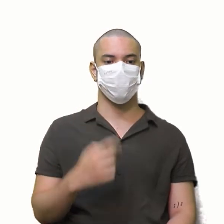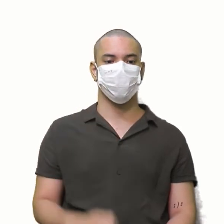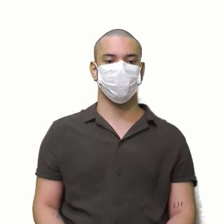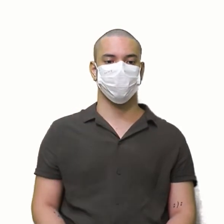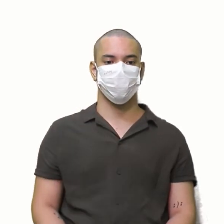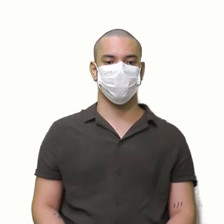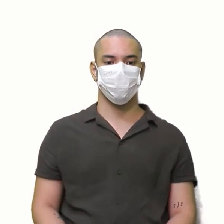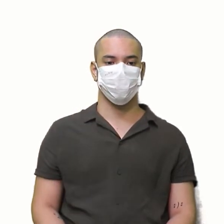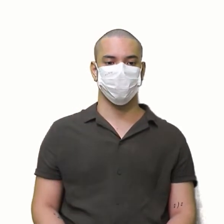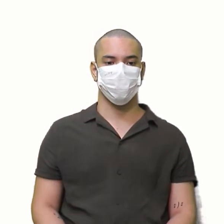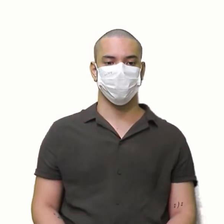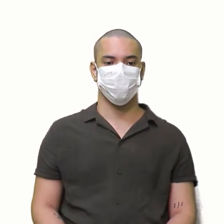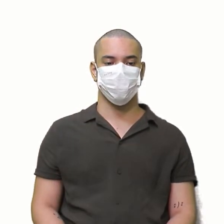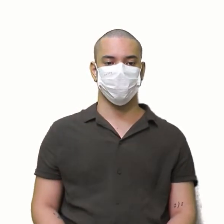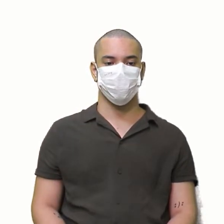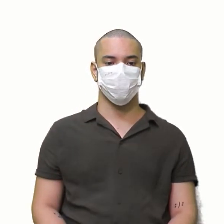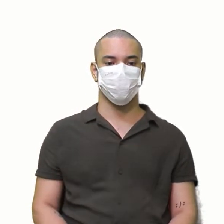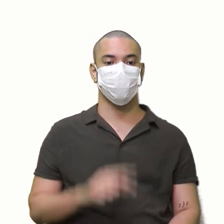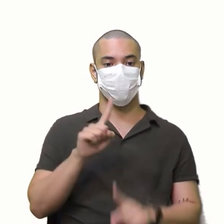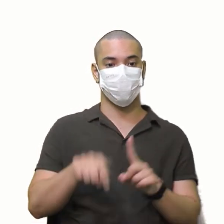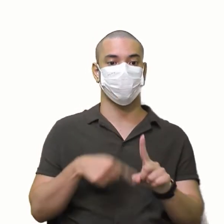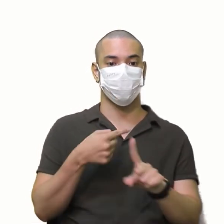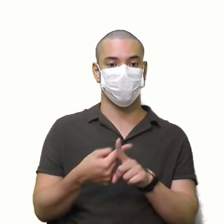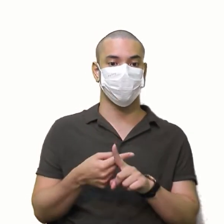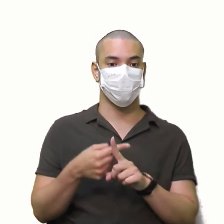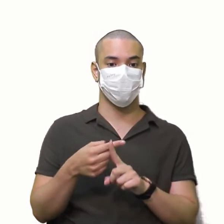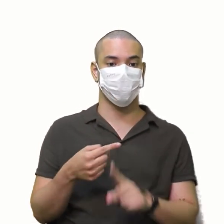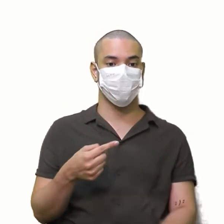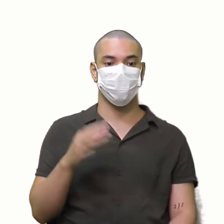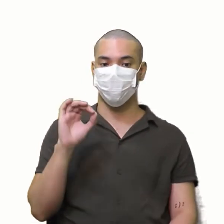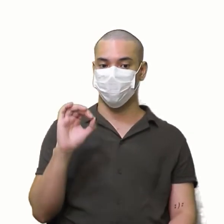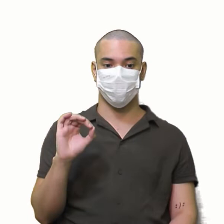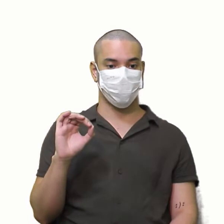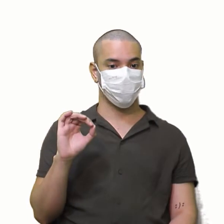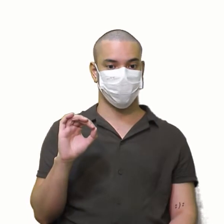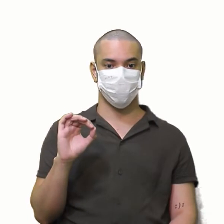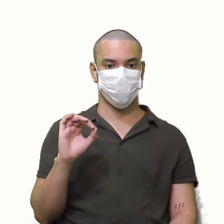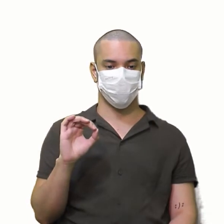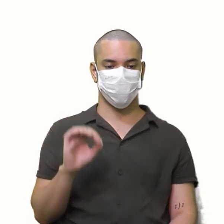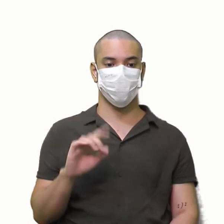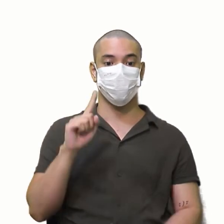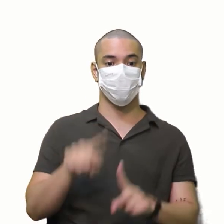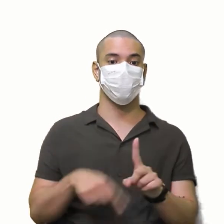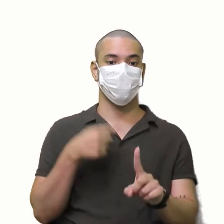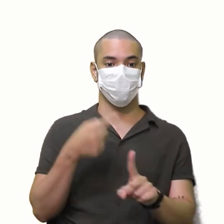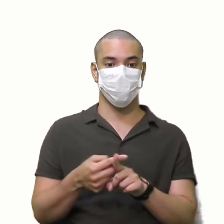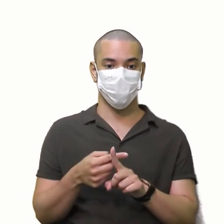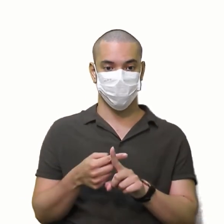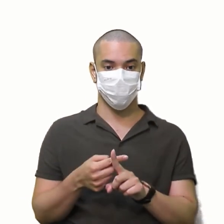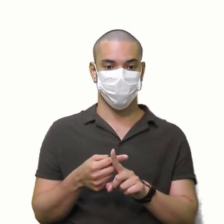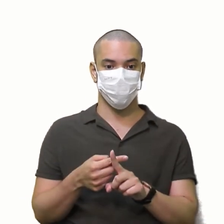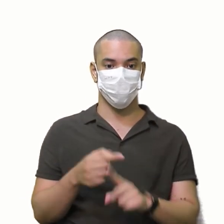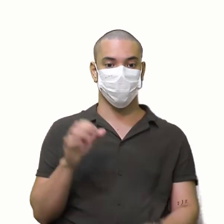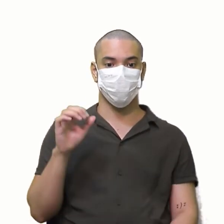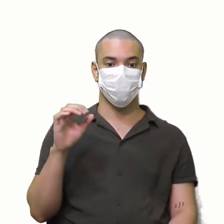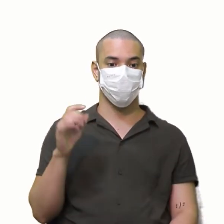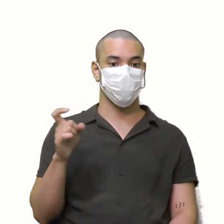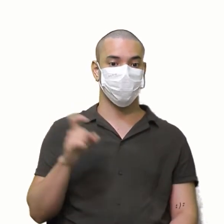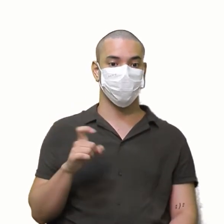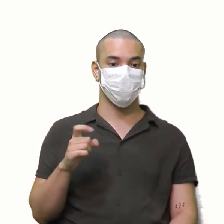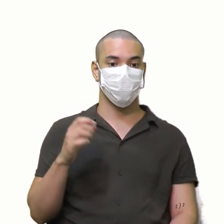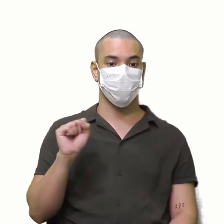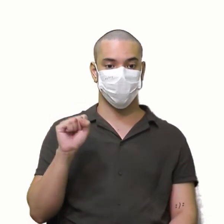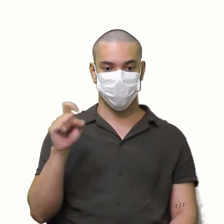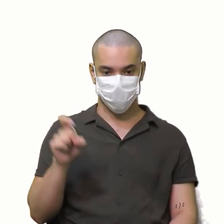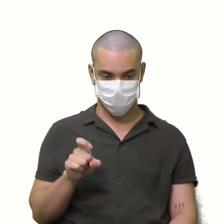24 Mais 3 vezes 4 12 Vezes 0 0 Mais 2 vezes 4 8 Vezes